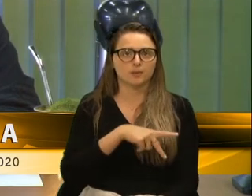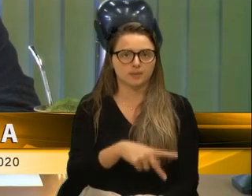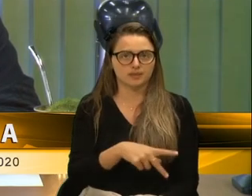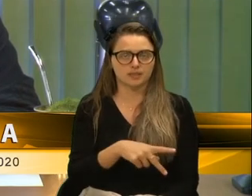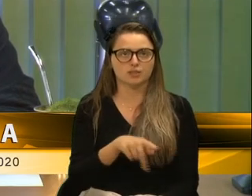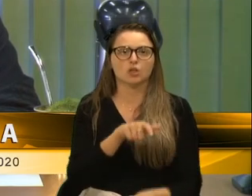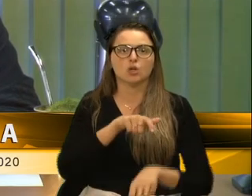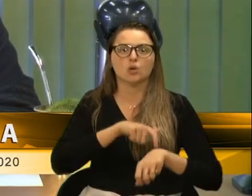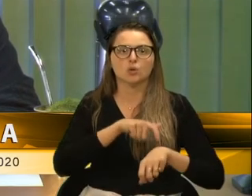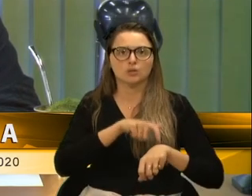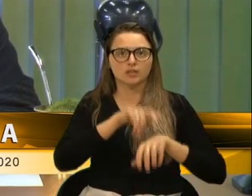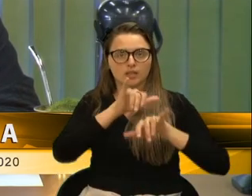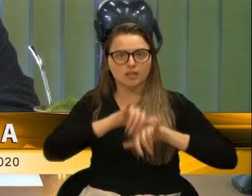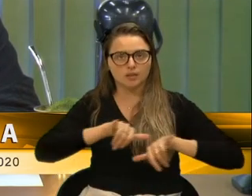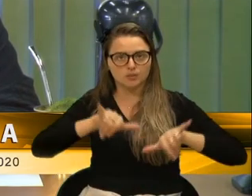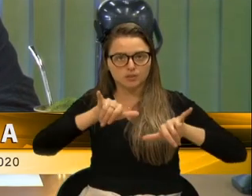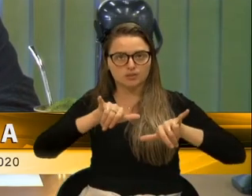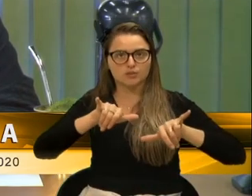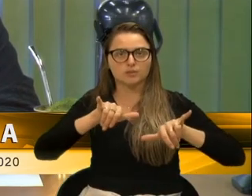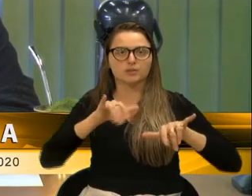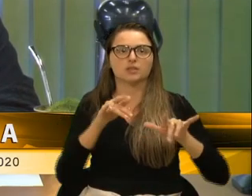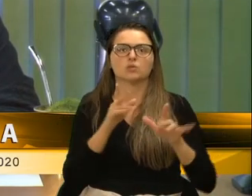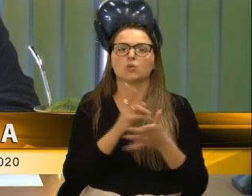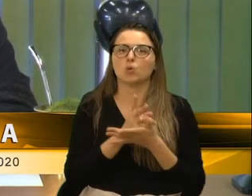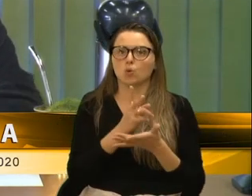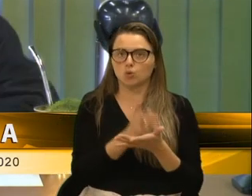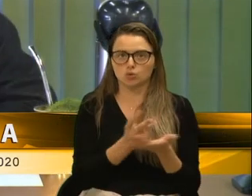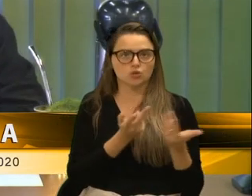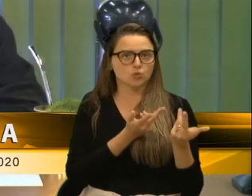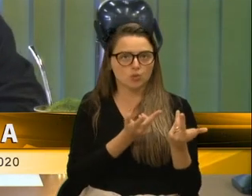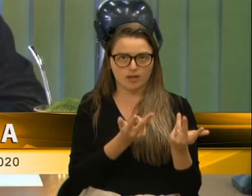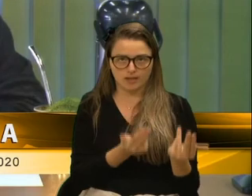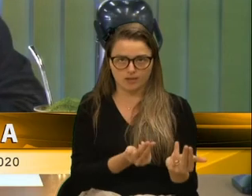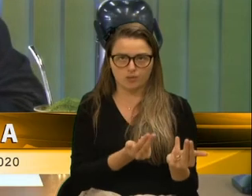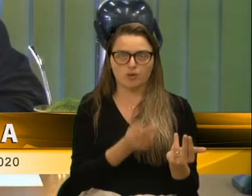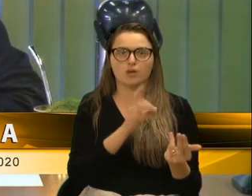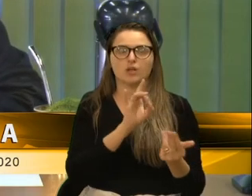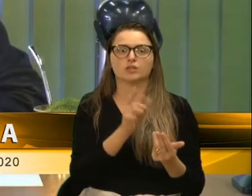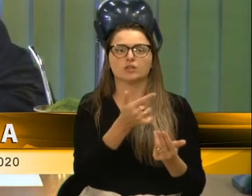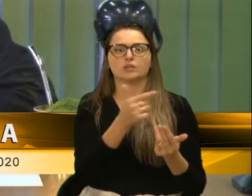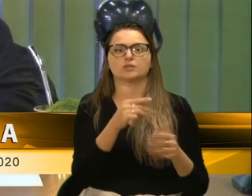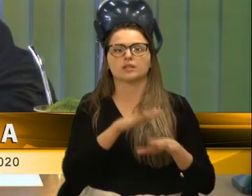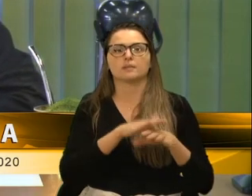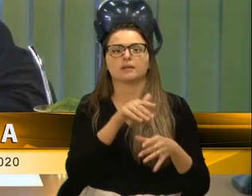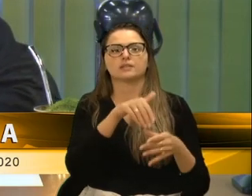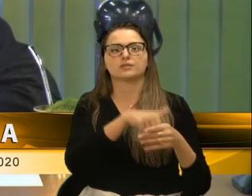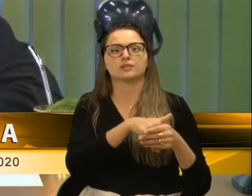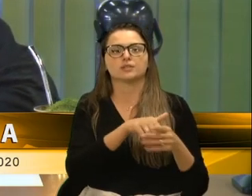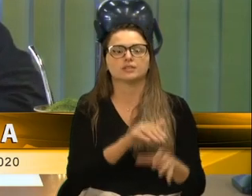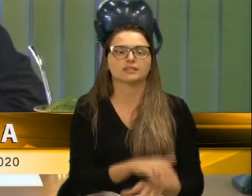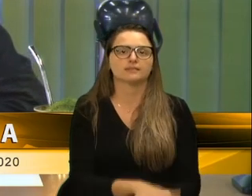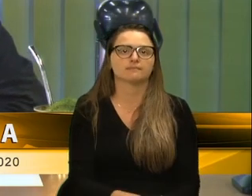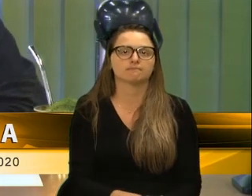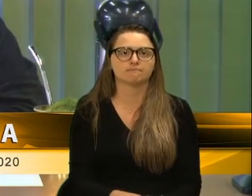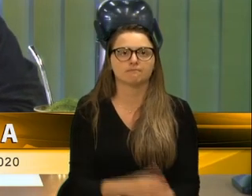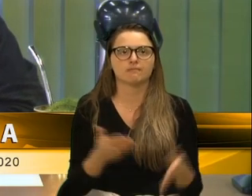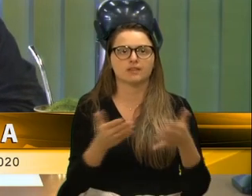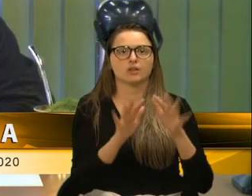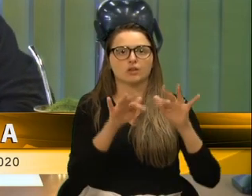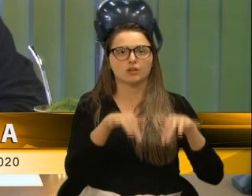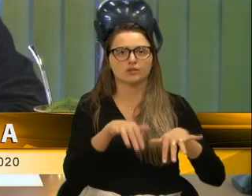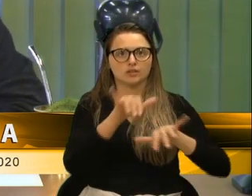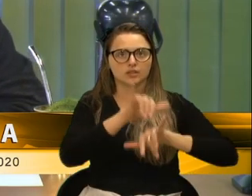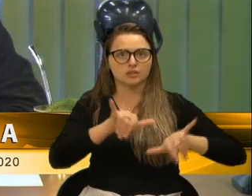espaço reservado para as pequenas comunicações permanece à disposição dos senhores e senhoras vereadoras. Estão encerradas as pequenas